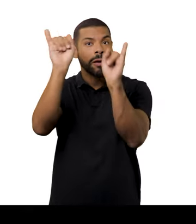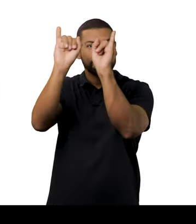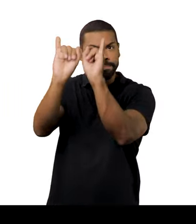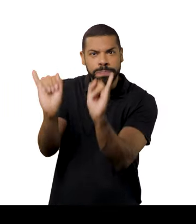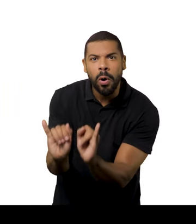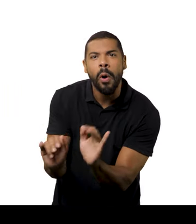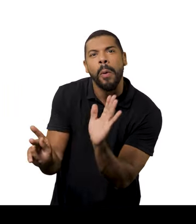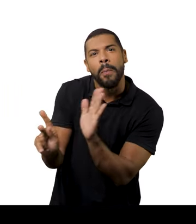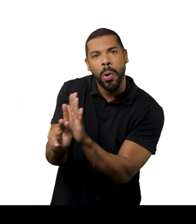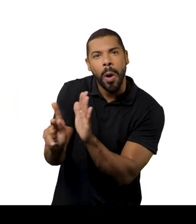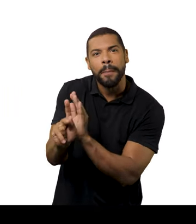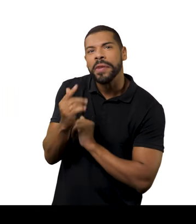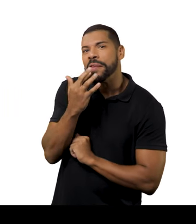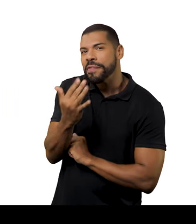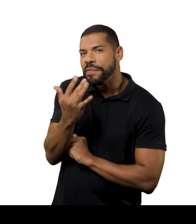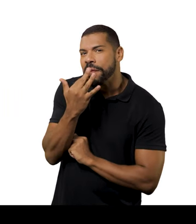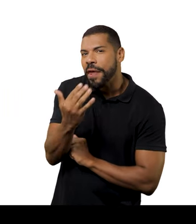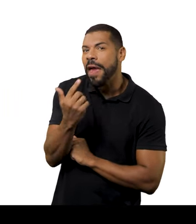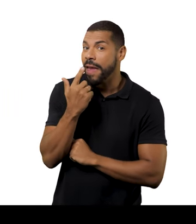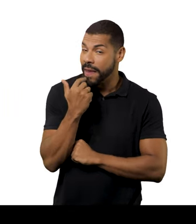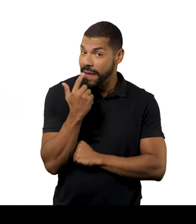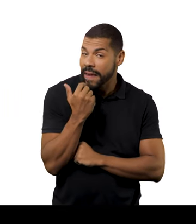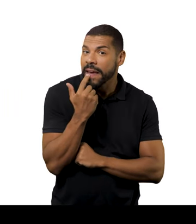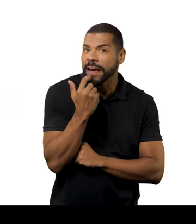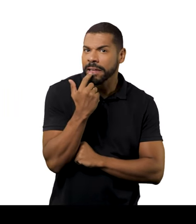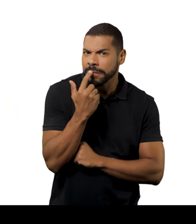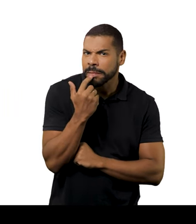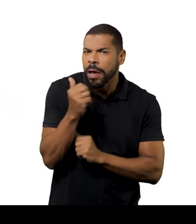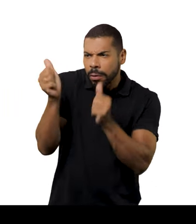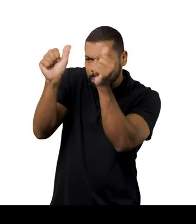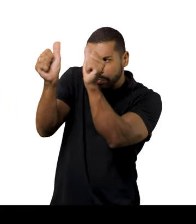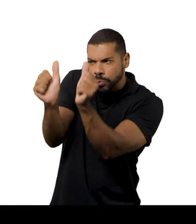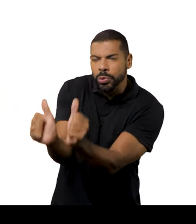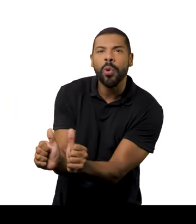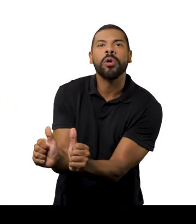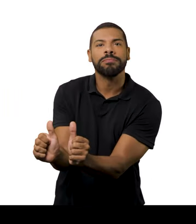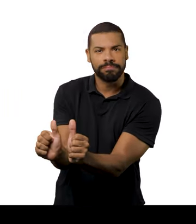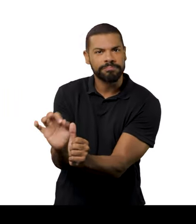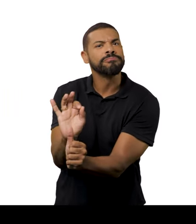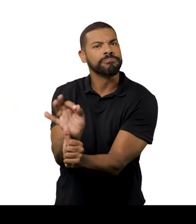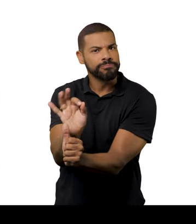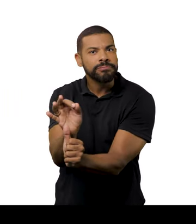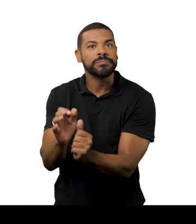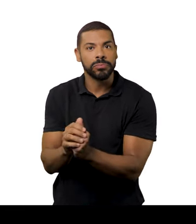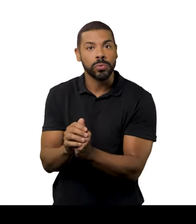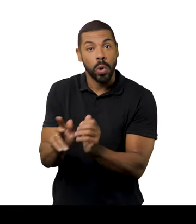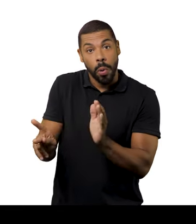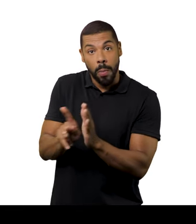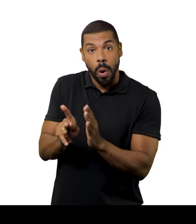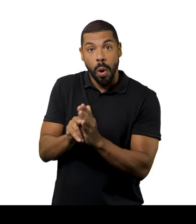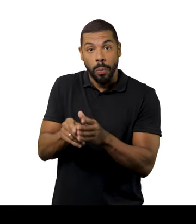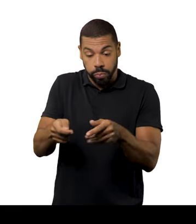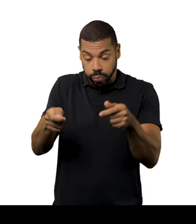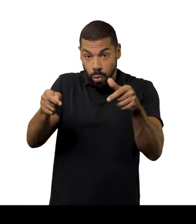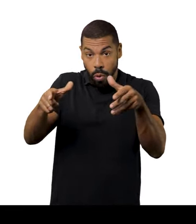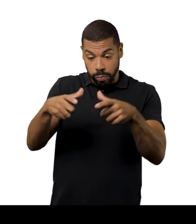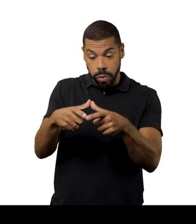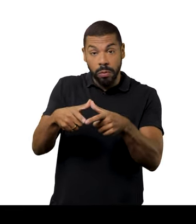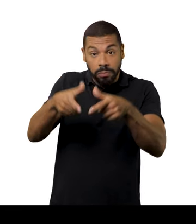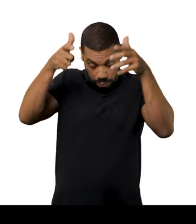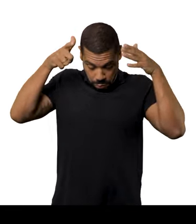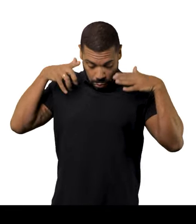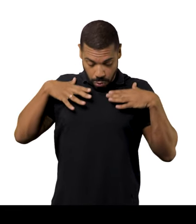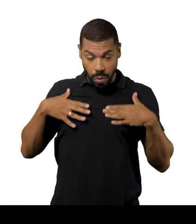vermelho já é um pensamento mais, já muito mais escultórico, nesse sentido, porque ele é apenas um tubo